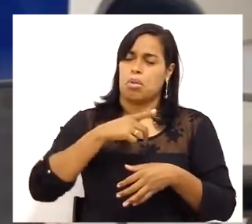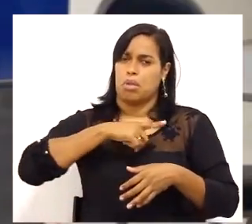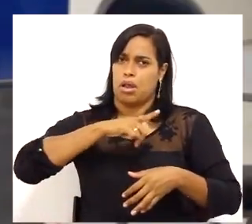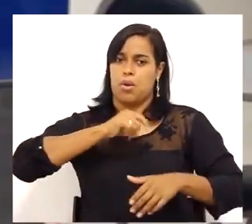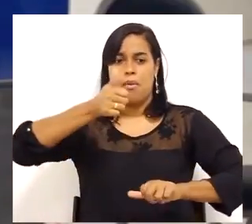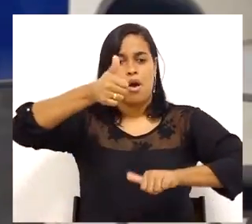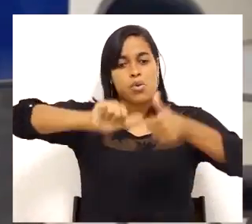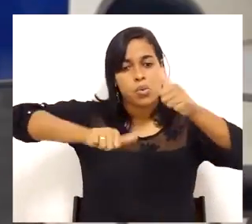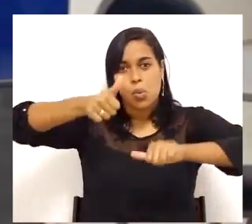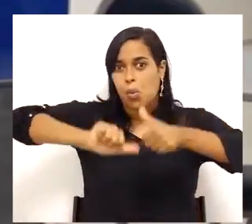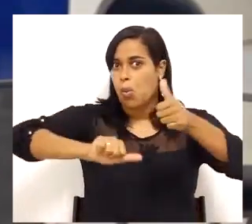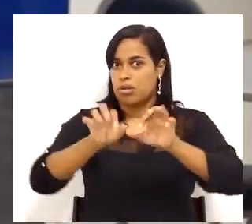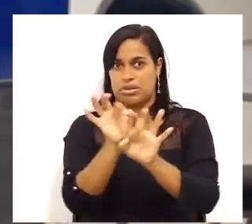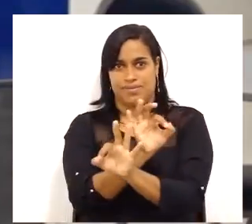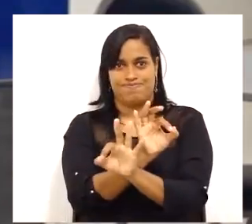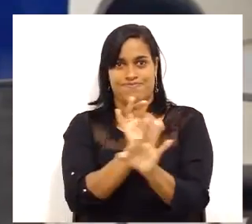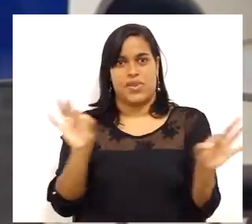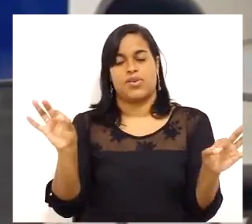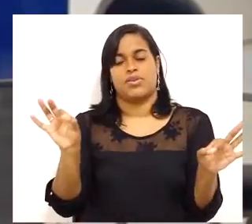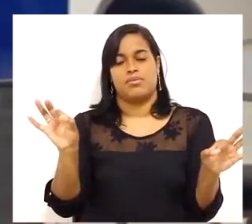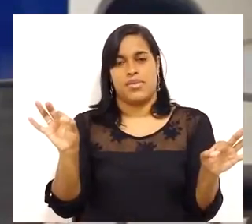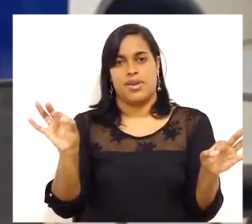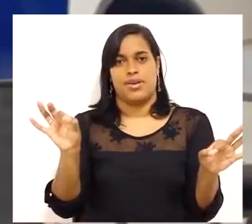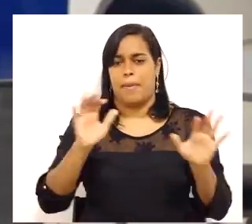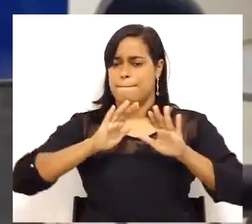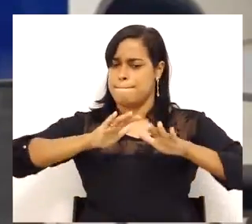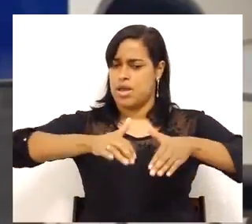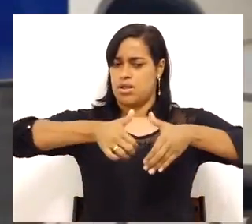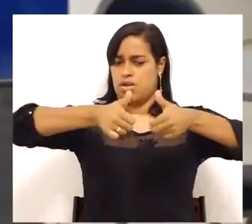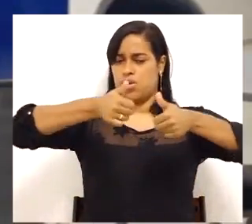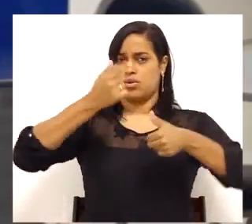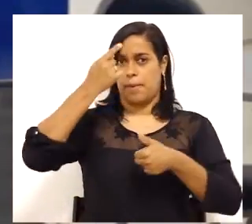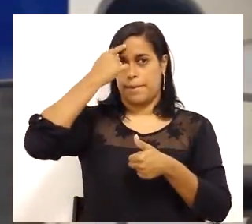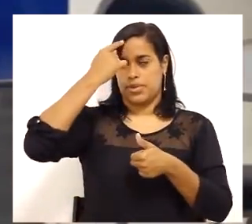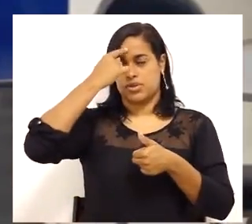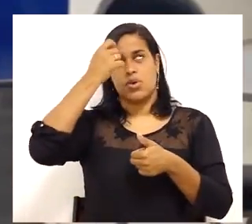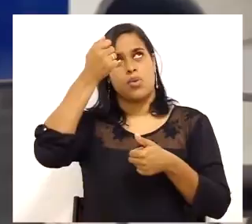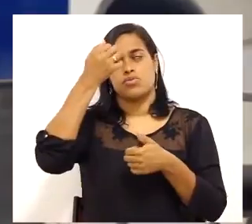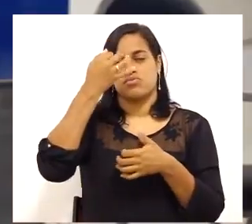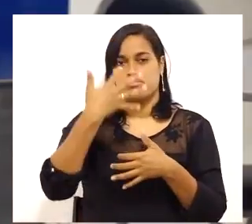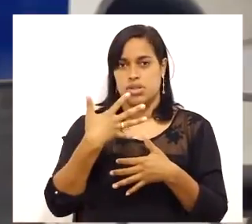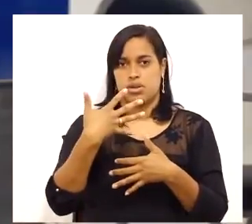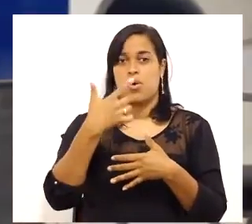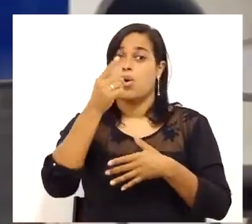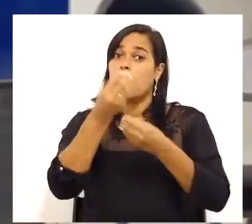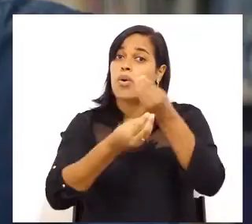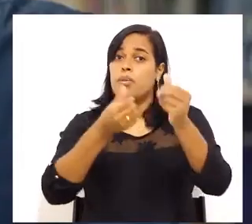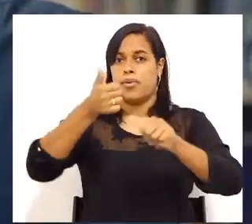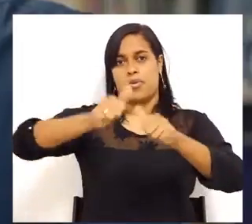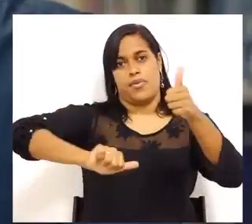acima da que você esperava. Acima daquilo que você descreveu como qualidade.